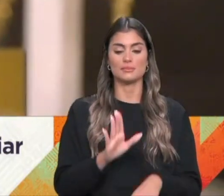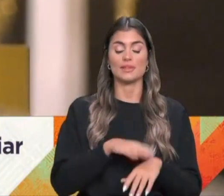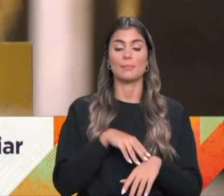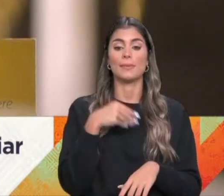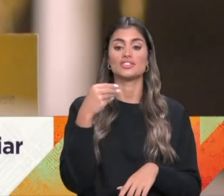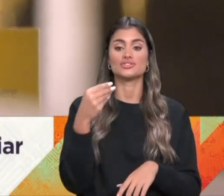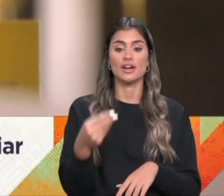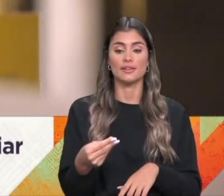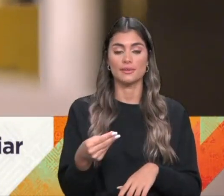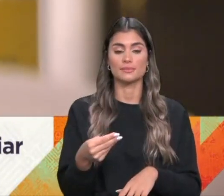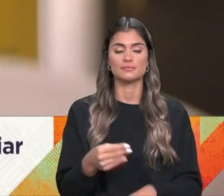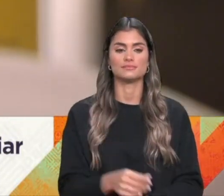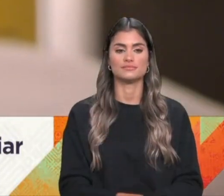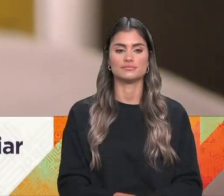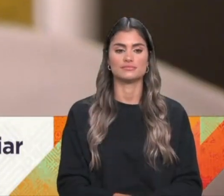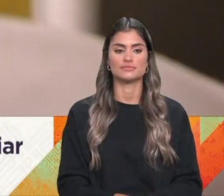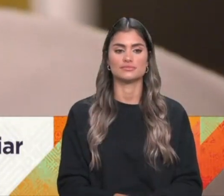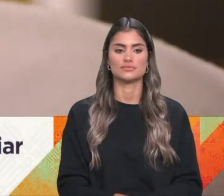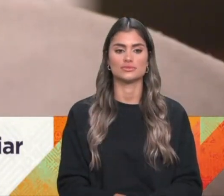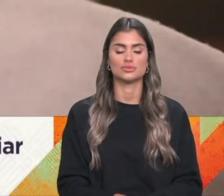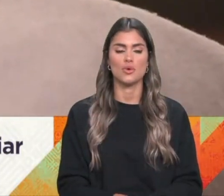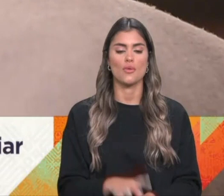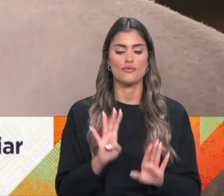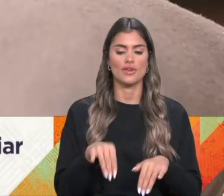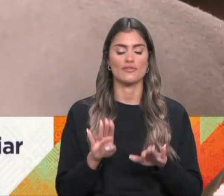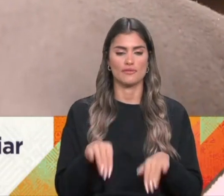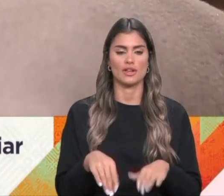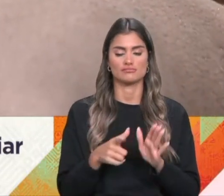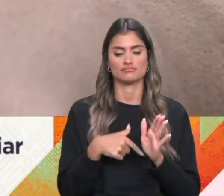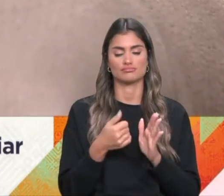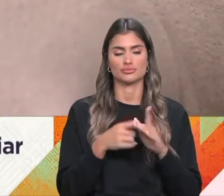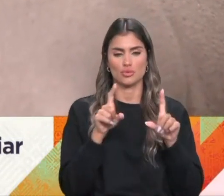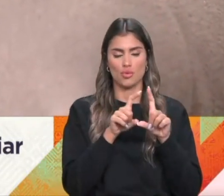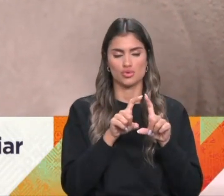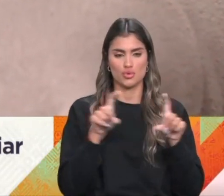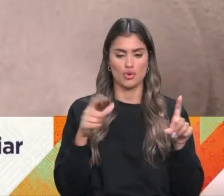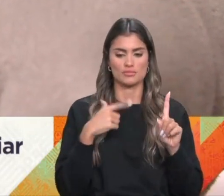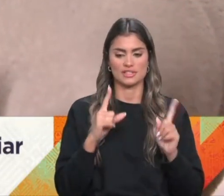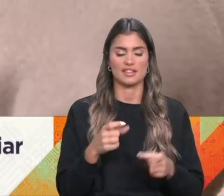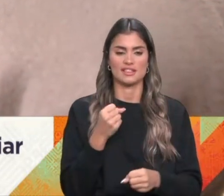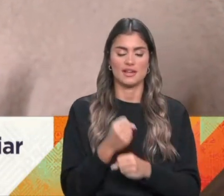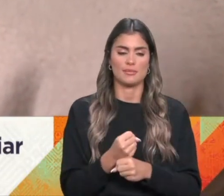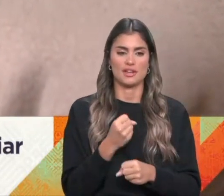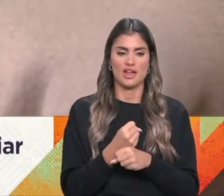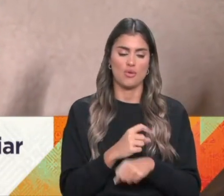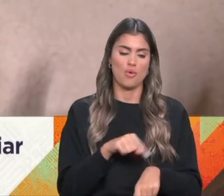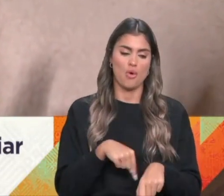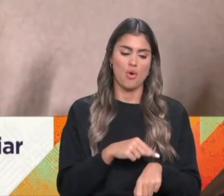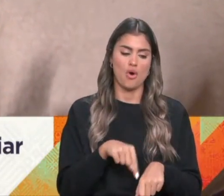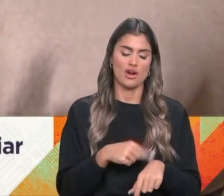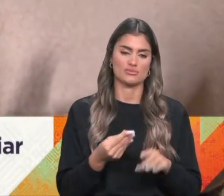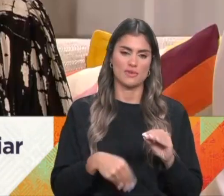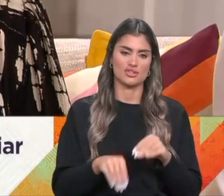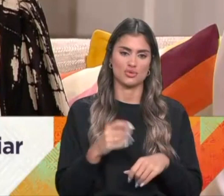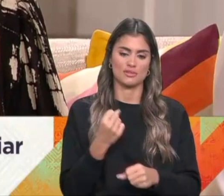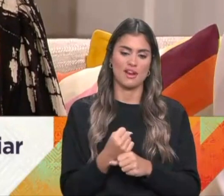quando acabei o secundário, comecei a trabalhar umas horinhas mais que o que trabalhava